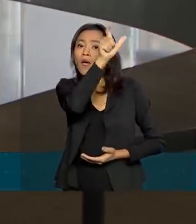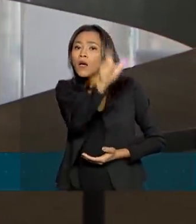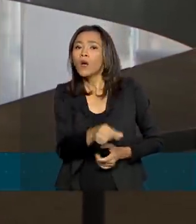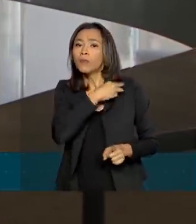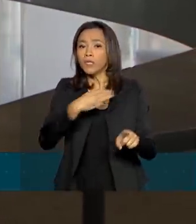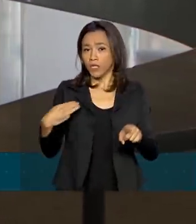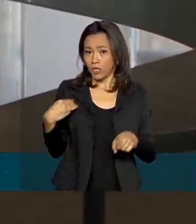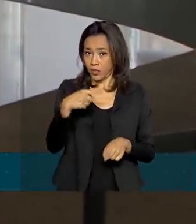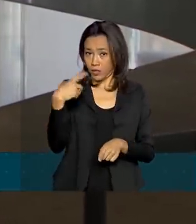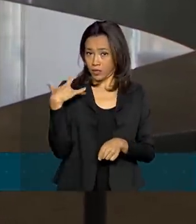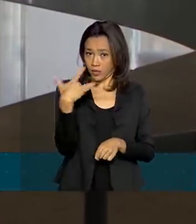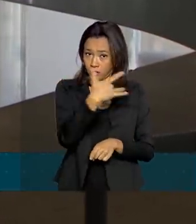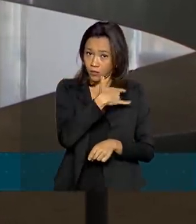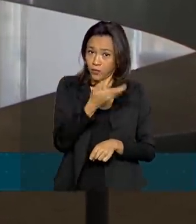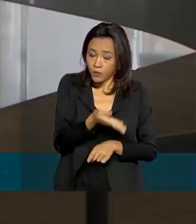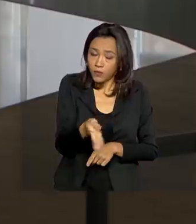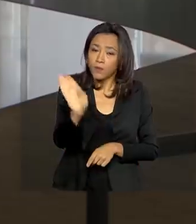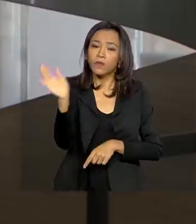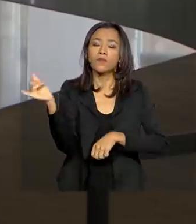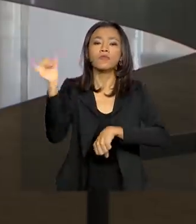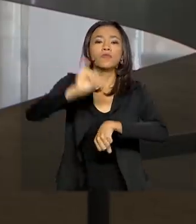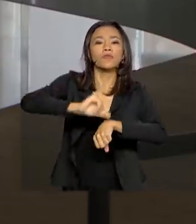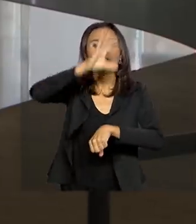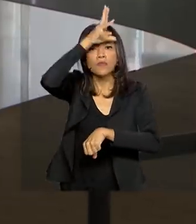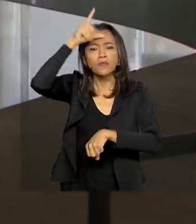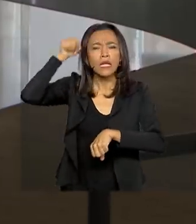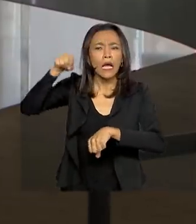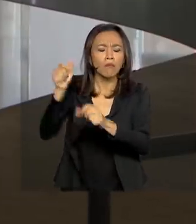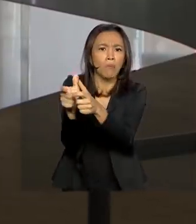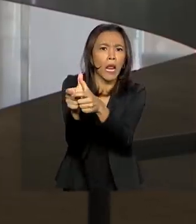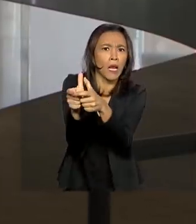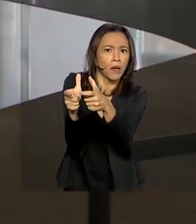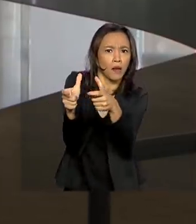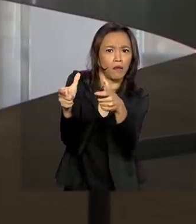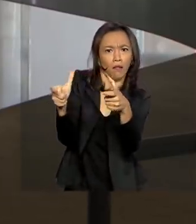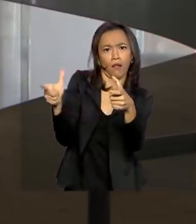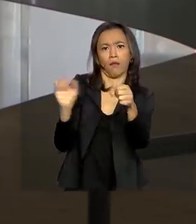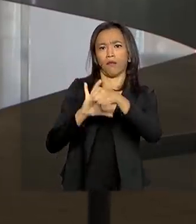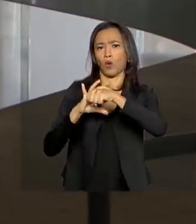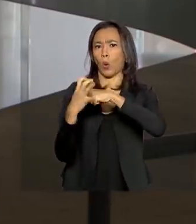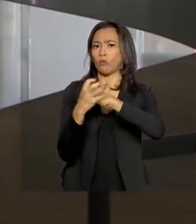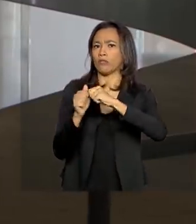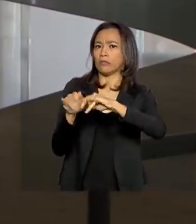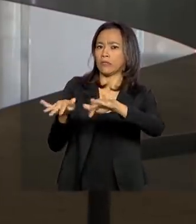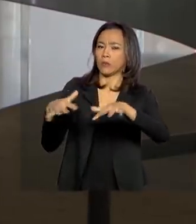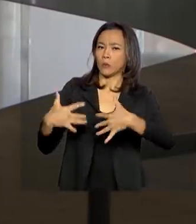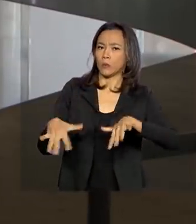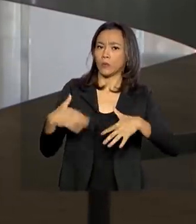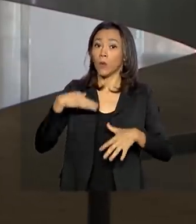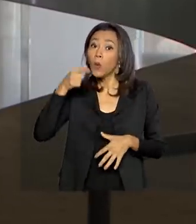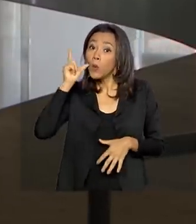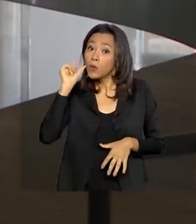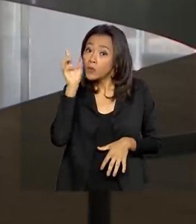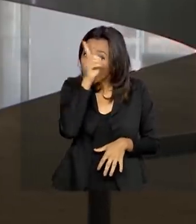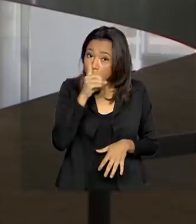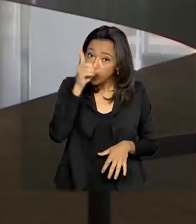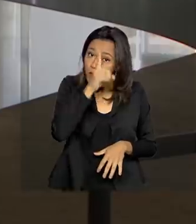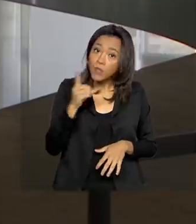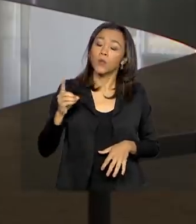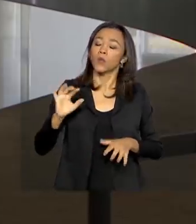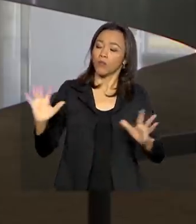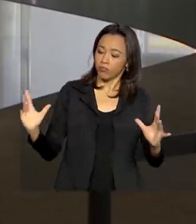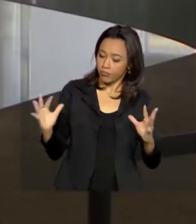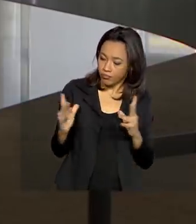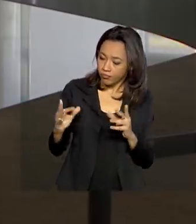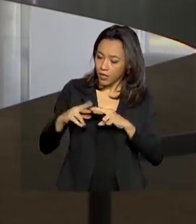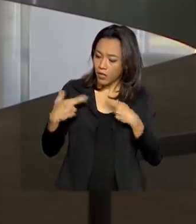está em Manaus, no Amazonas, estado com maior incidência de Covid-19. Ontem, domingo, o ministro se reuniu